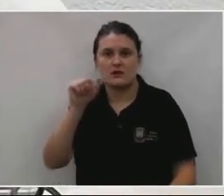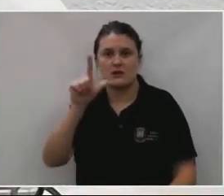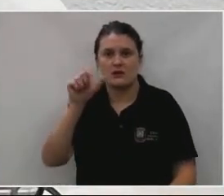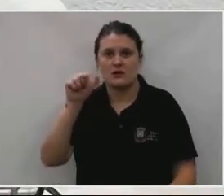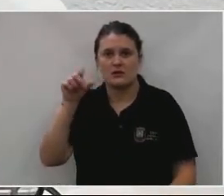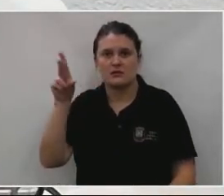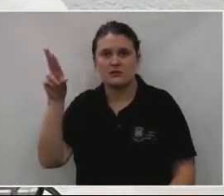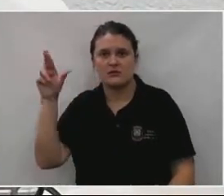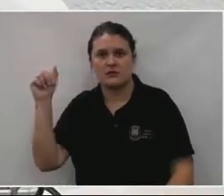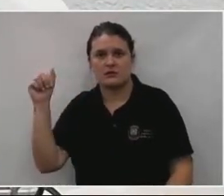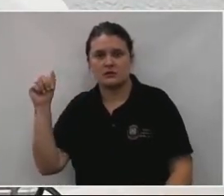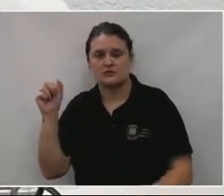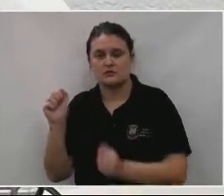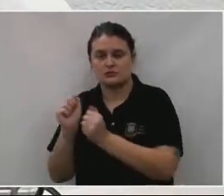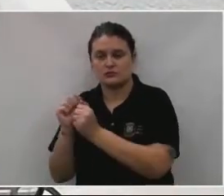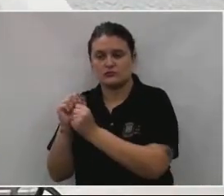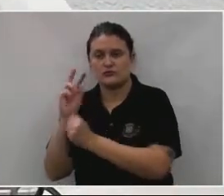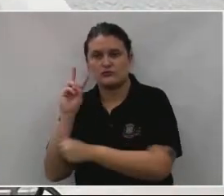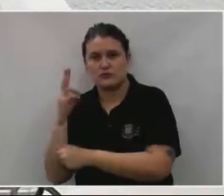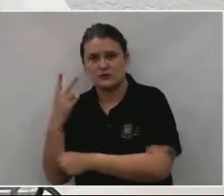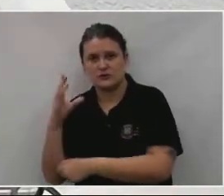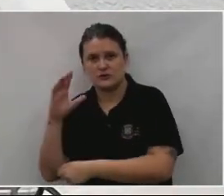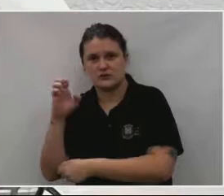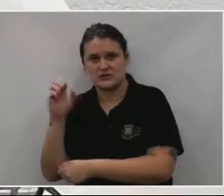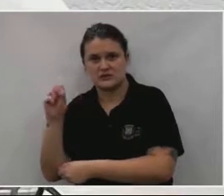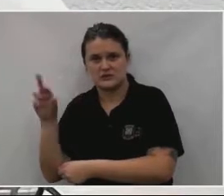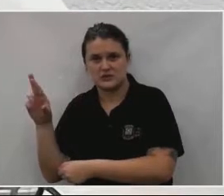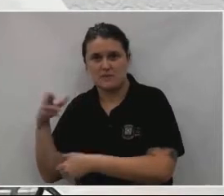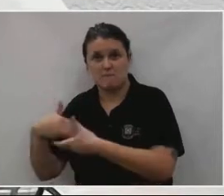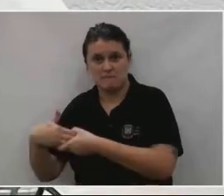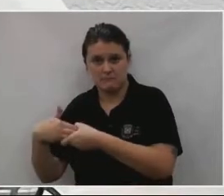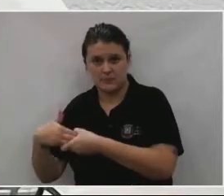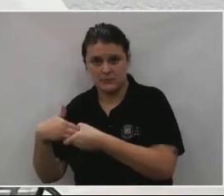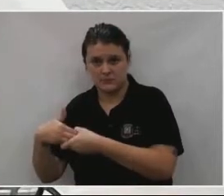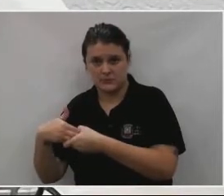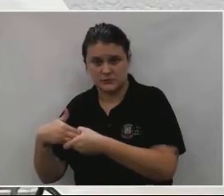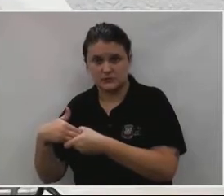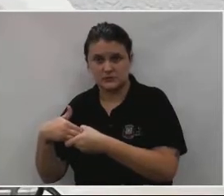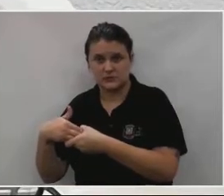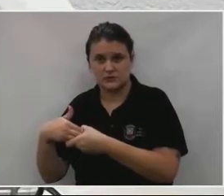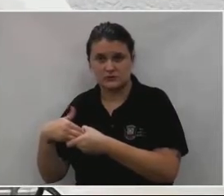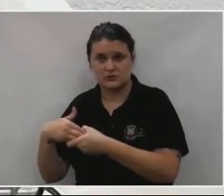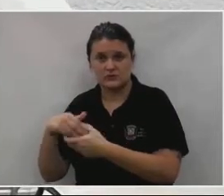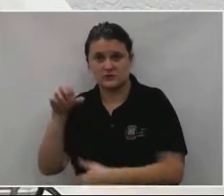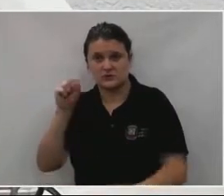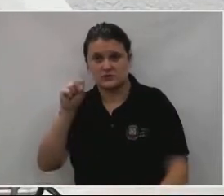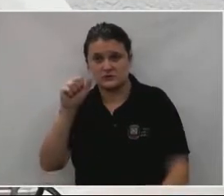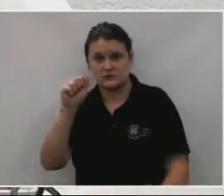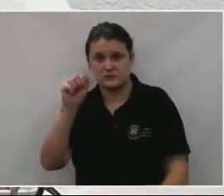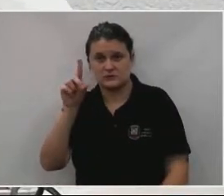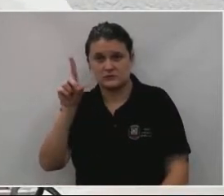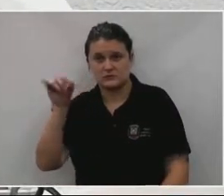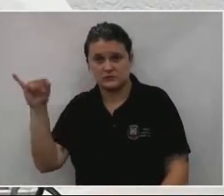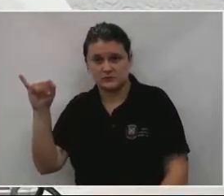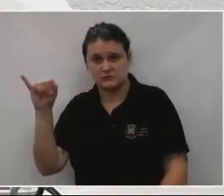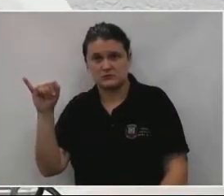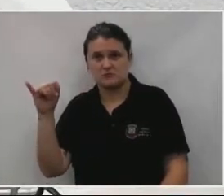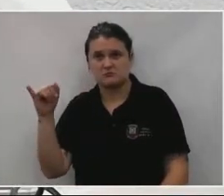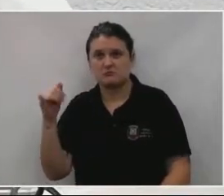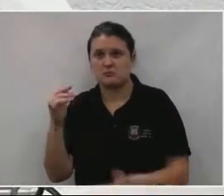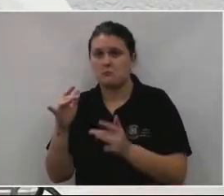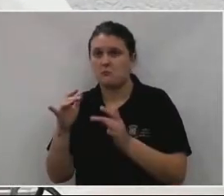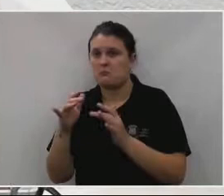e com o vereador César. Quero parabenizar aqui o Sadi, pela brilhante